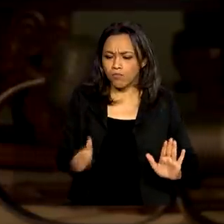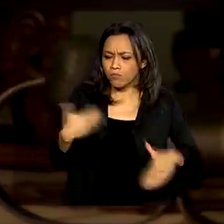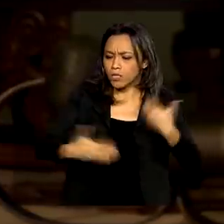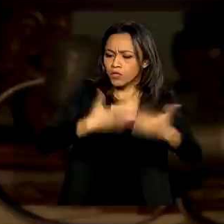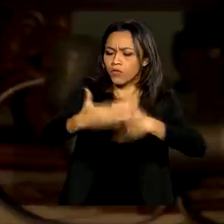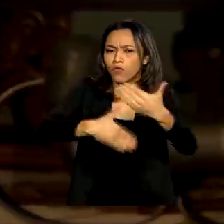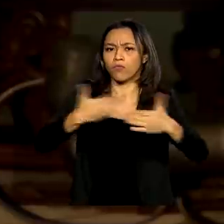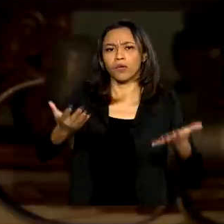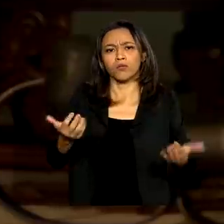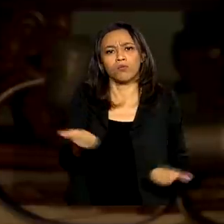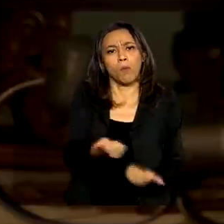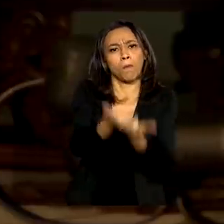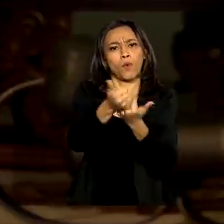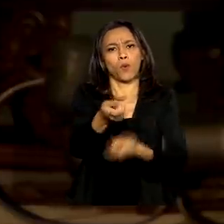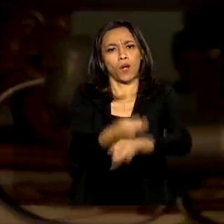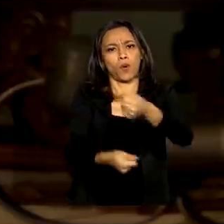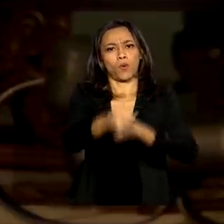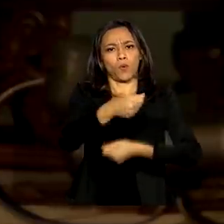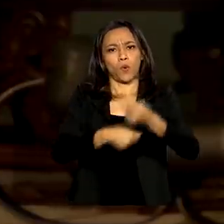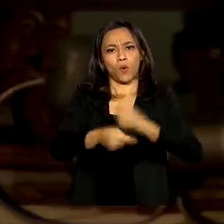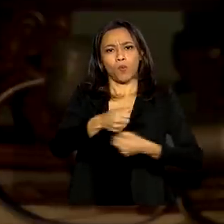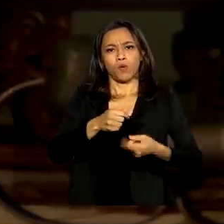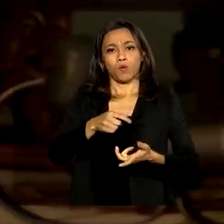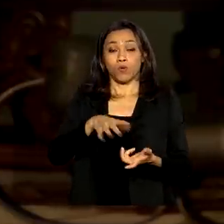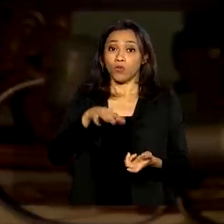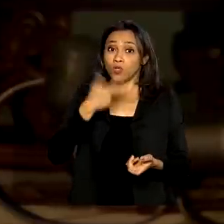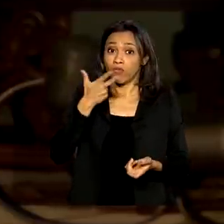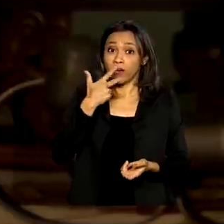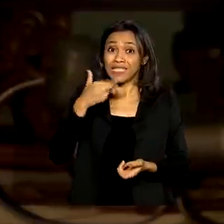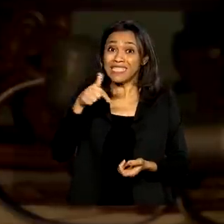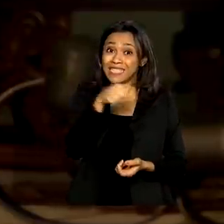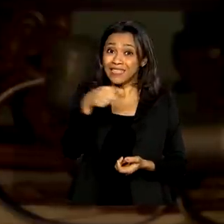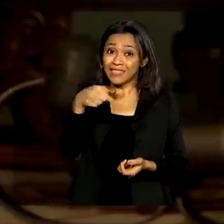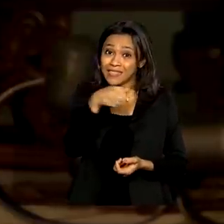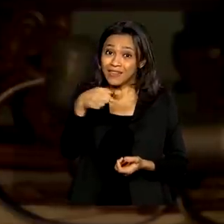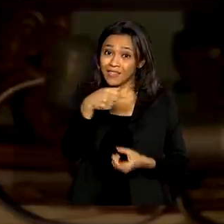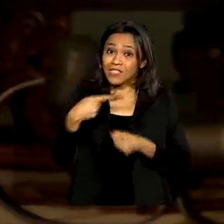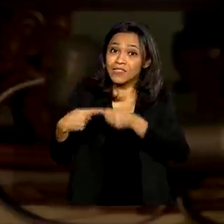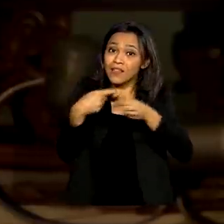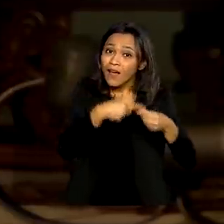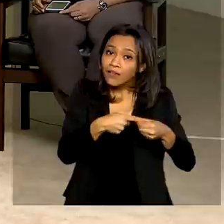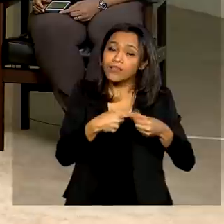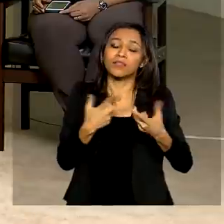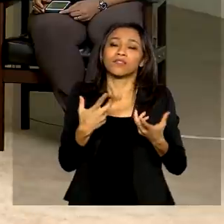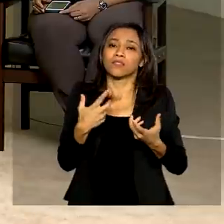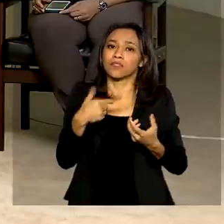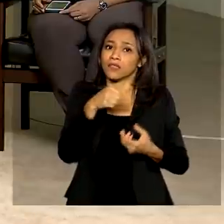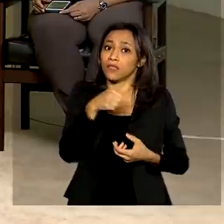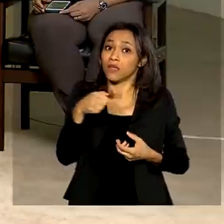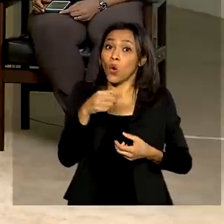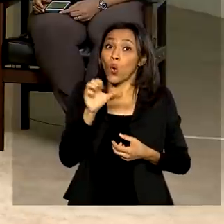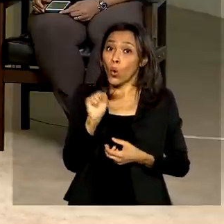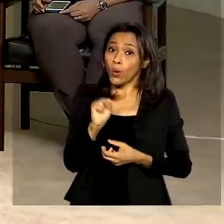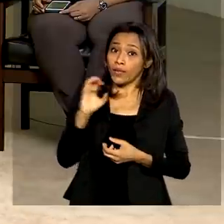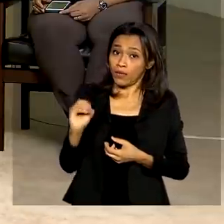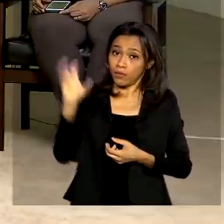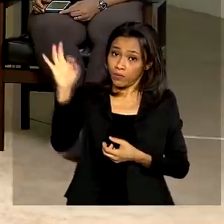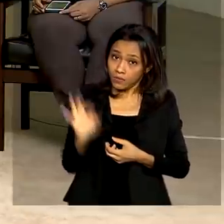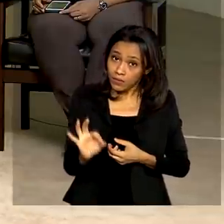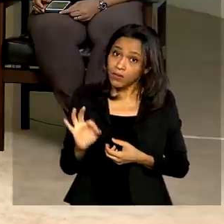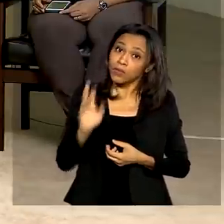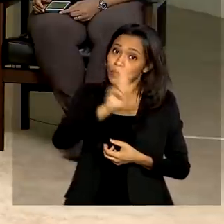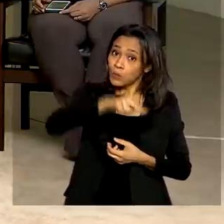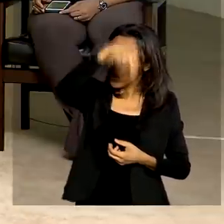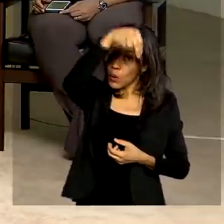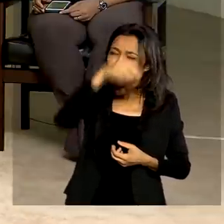social dessas regiões. A gente está falando aí em 77 cidades no nordeste, praticamente 80% das cidades na região